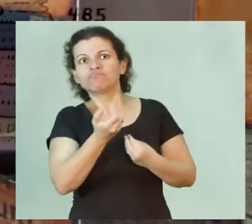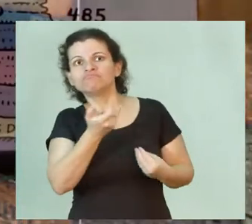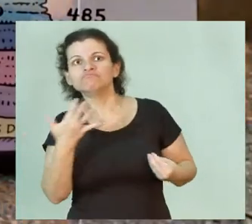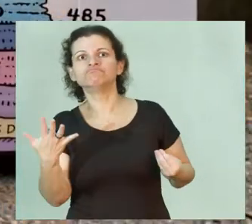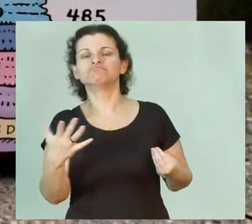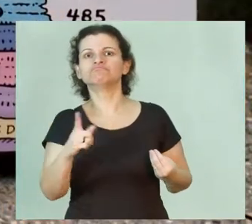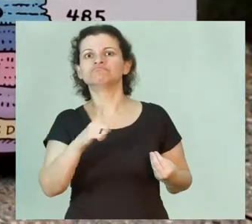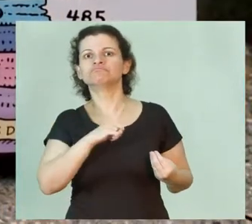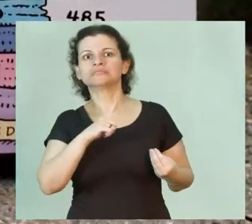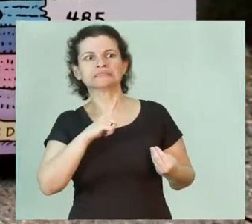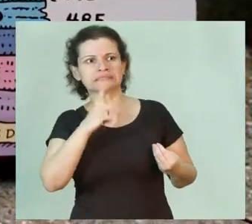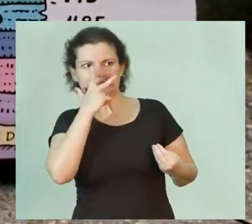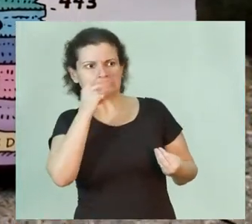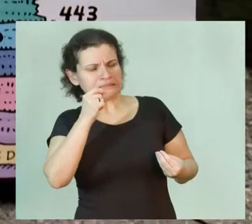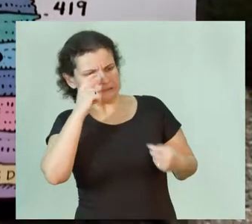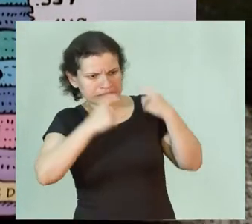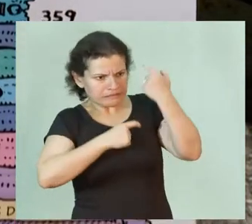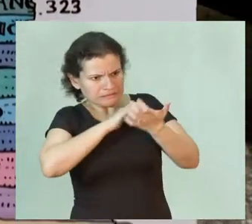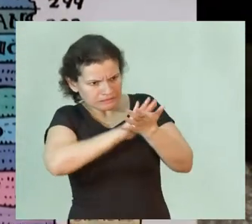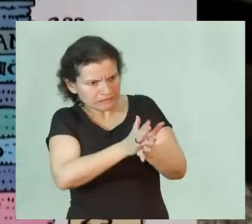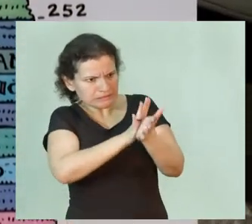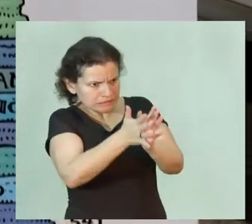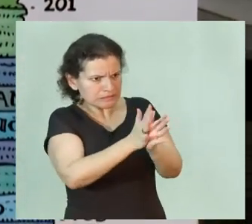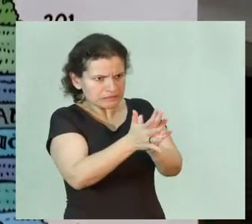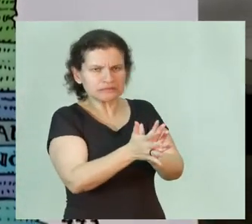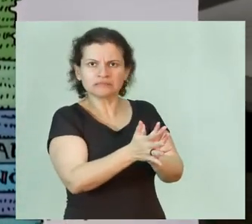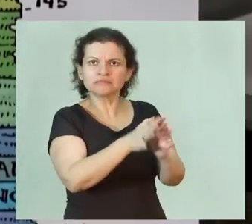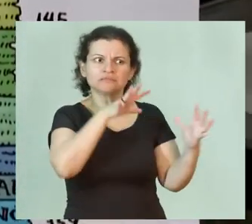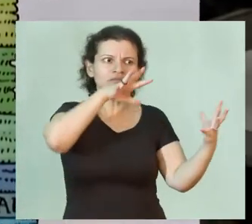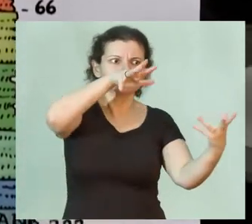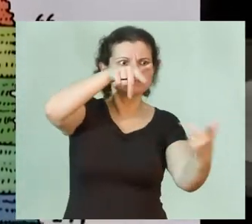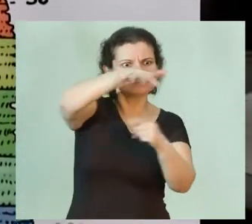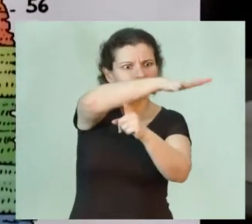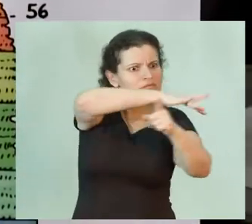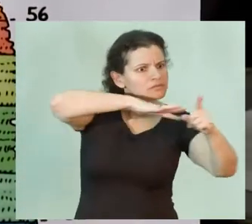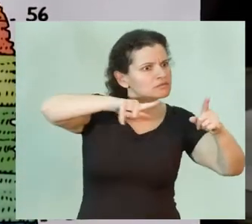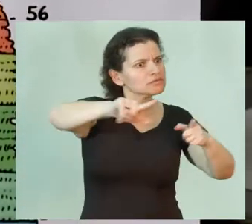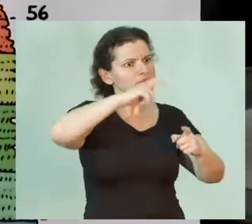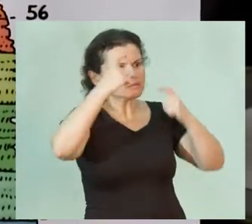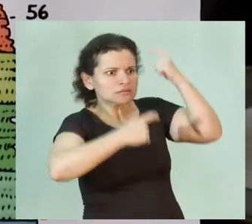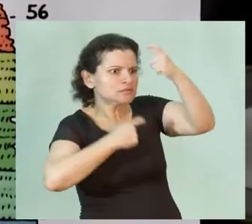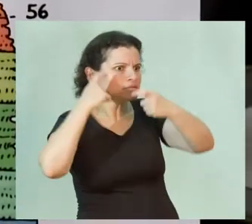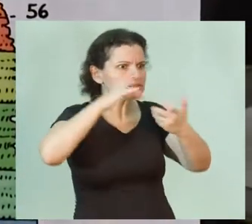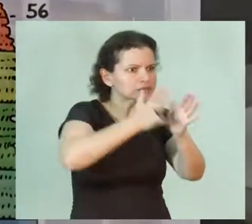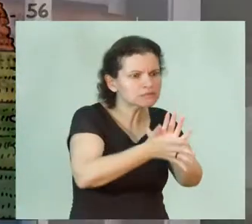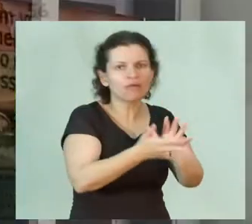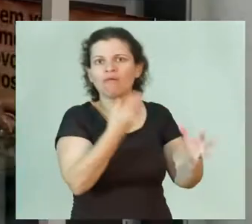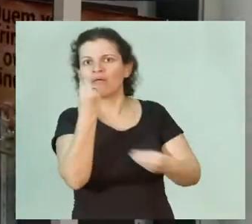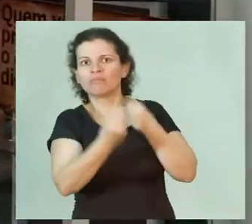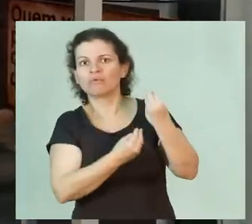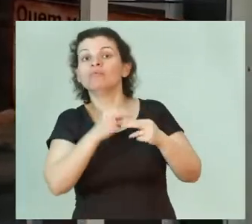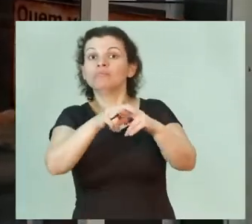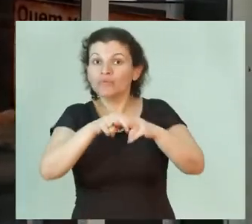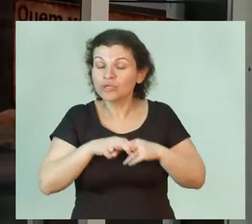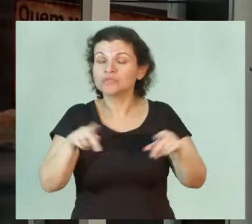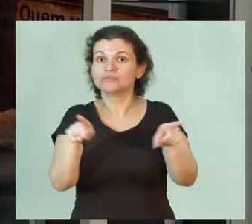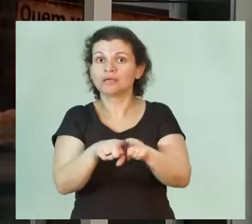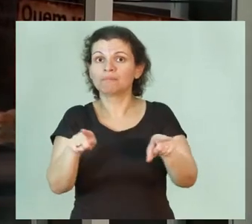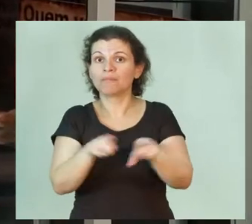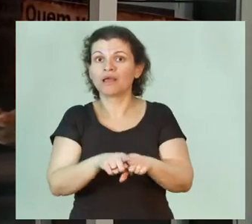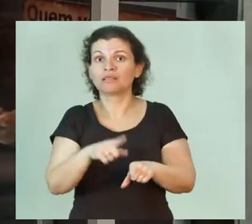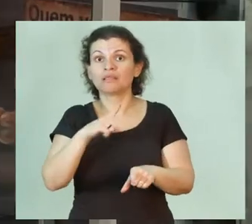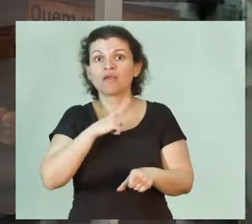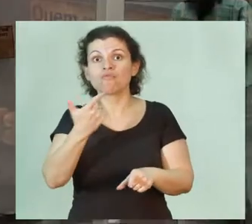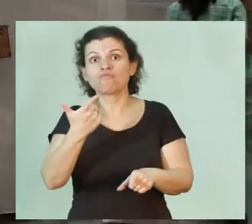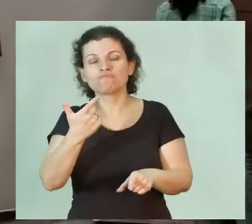destruição que se provoca do meio ambiente, que nós temos muita preocupação. E por isso também, um